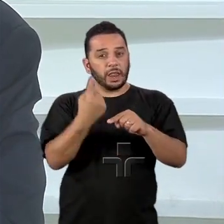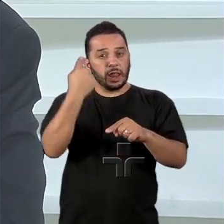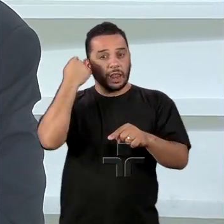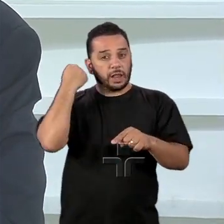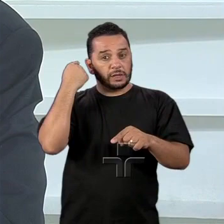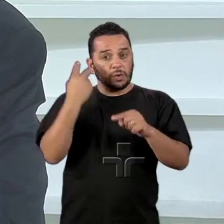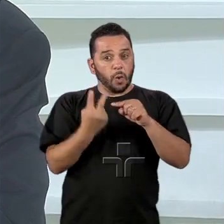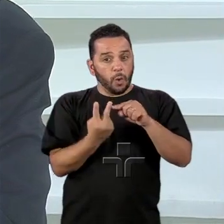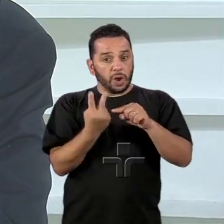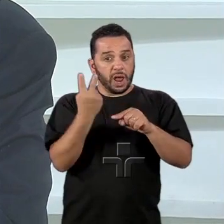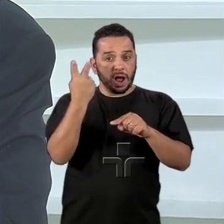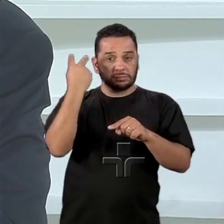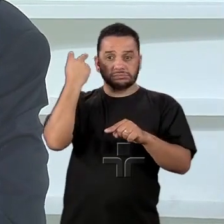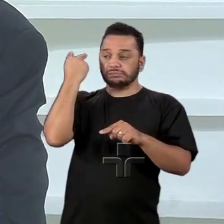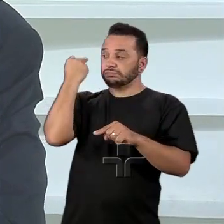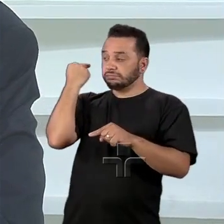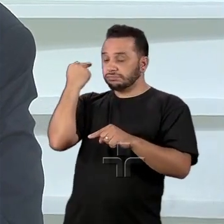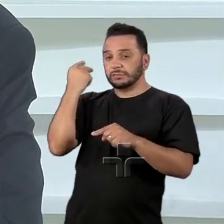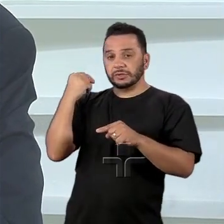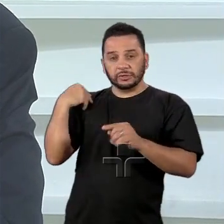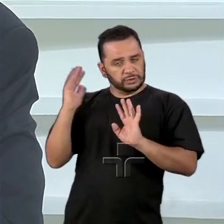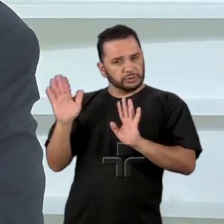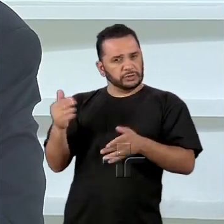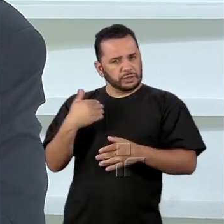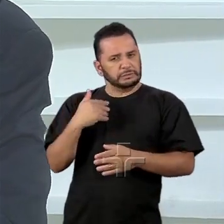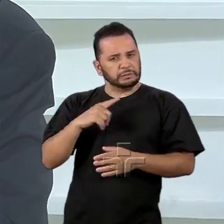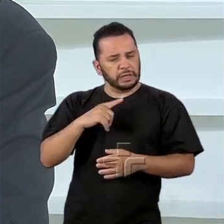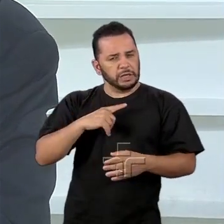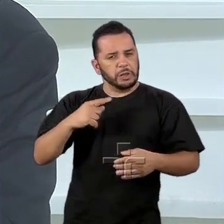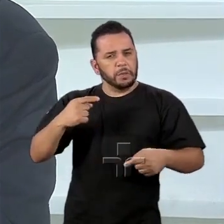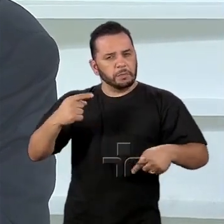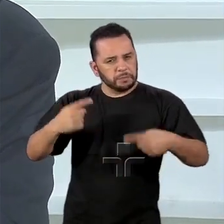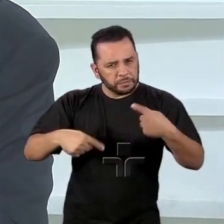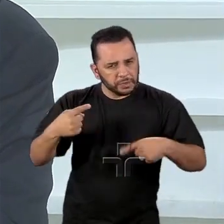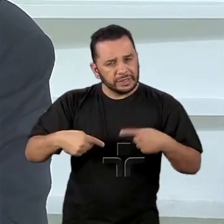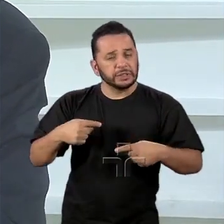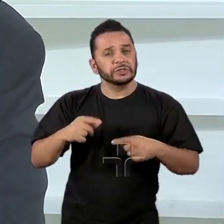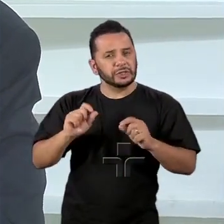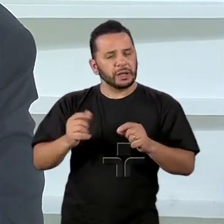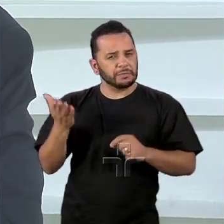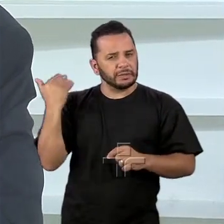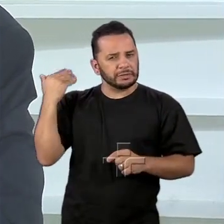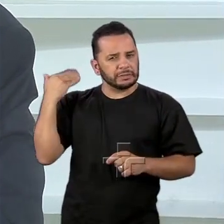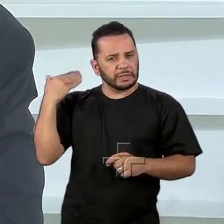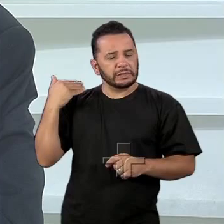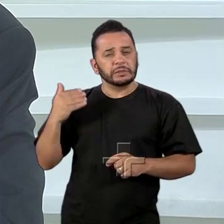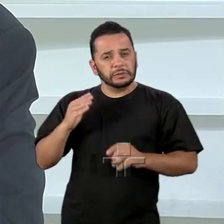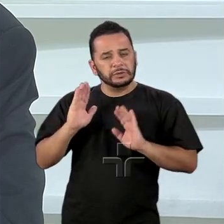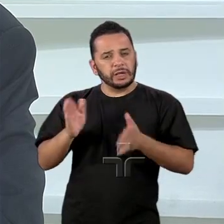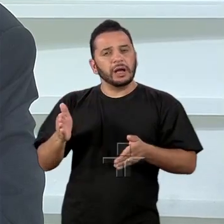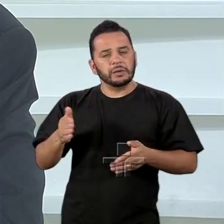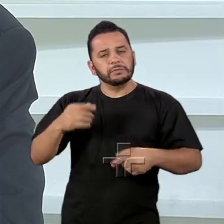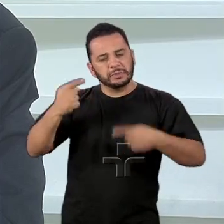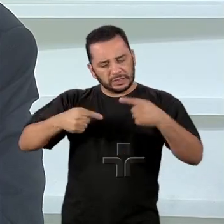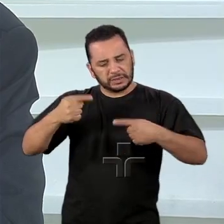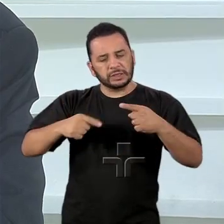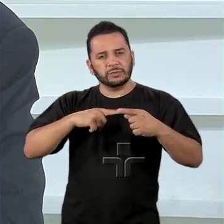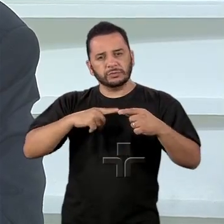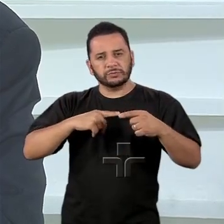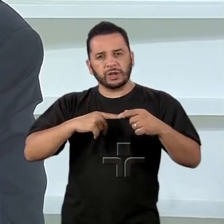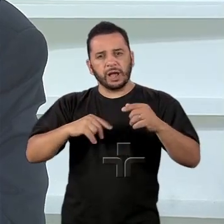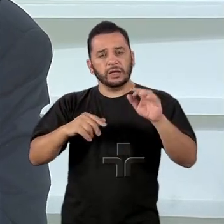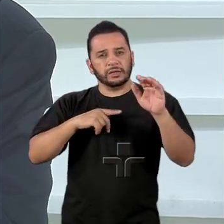passada, com essa política ativa e ativa, o Brasil ocupou um espaço como nunca antes ocupou.